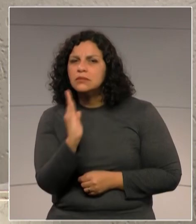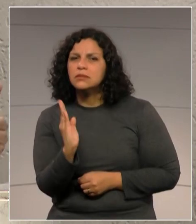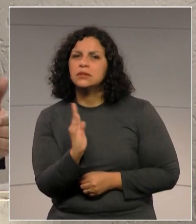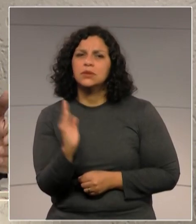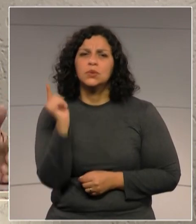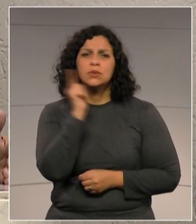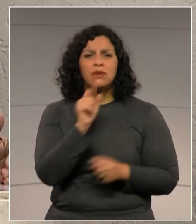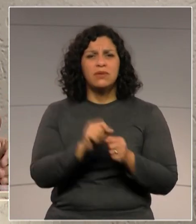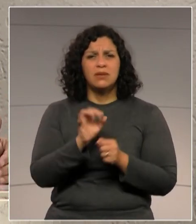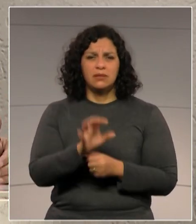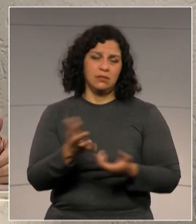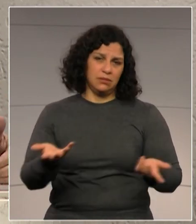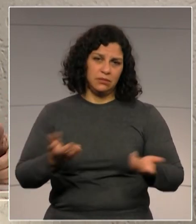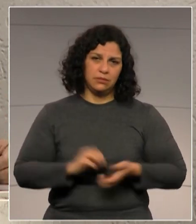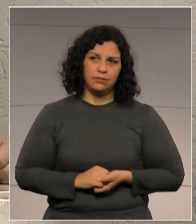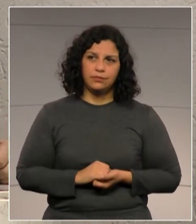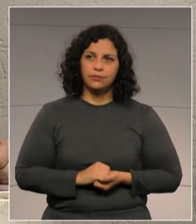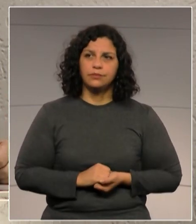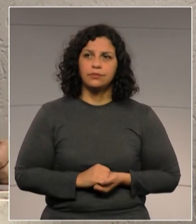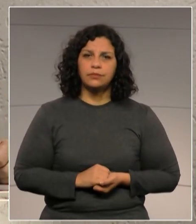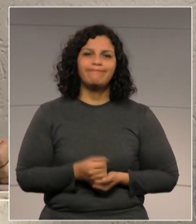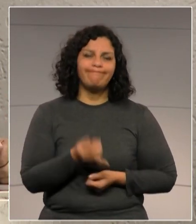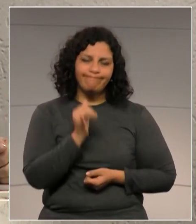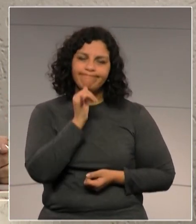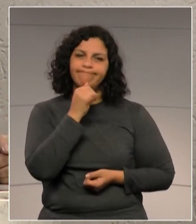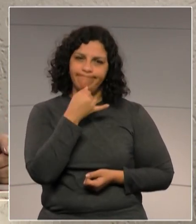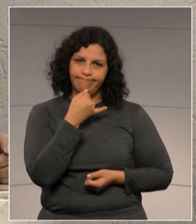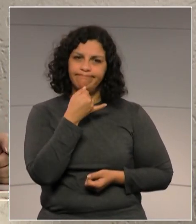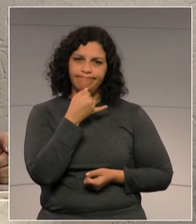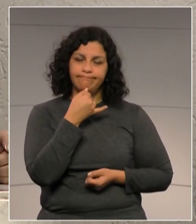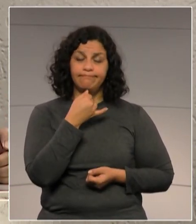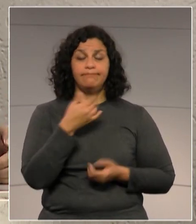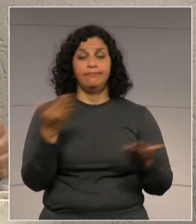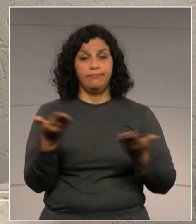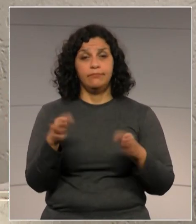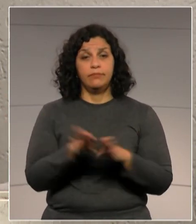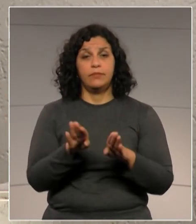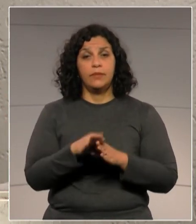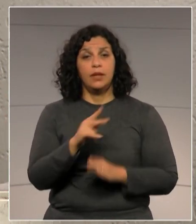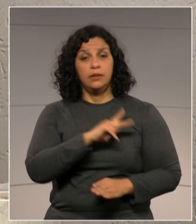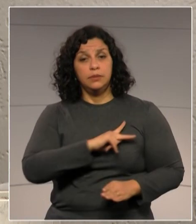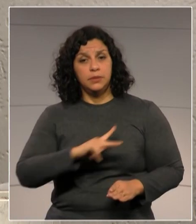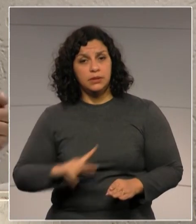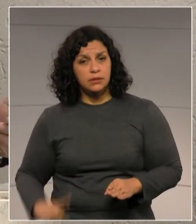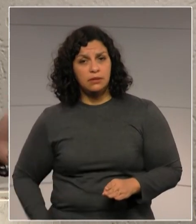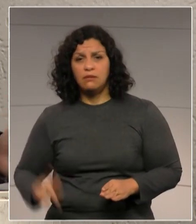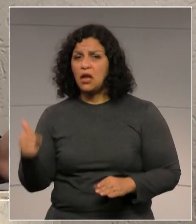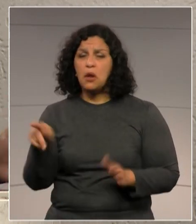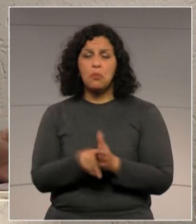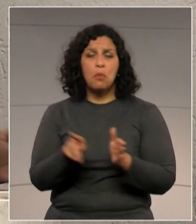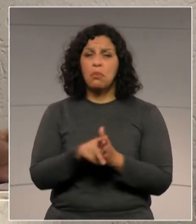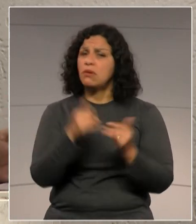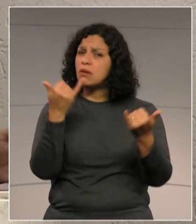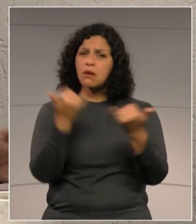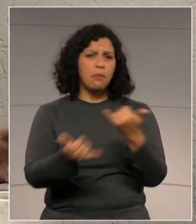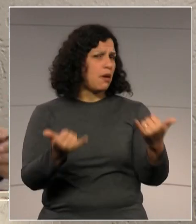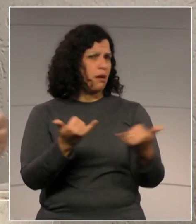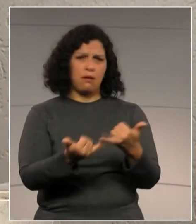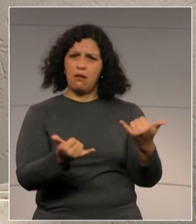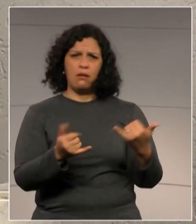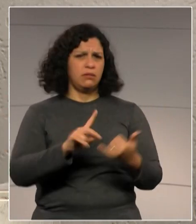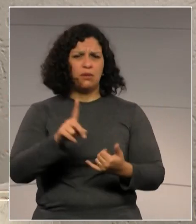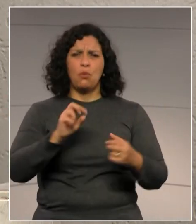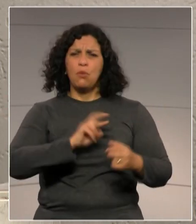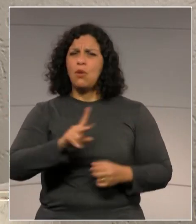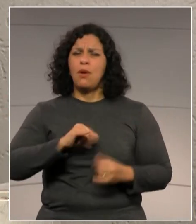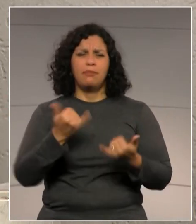toma uma medida dessa. É lamentável. Aliás, é um presidente que não tem postura de presidente. O